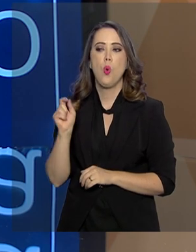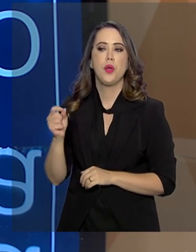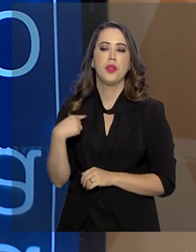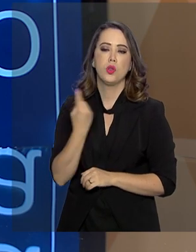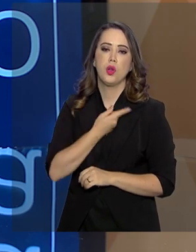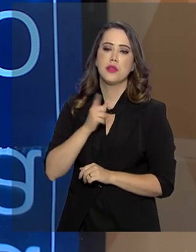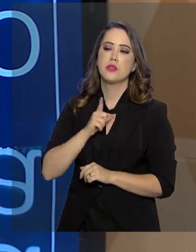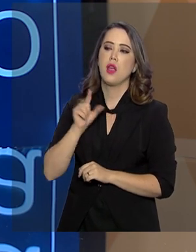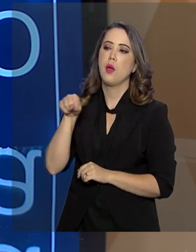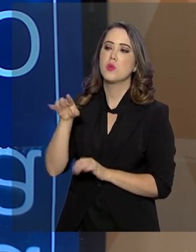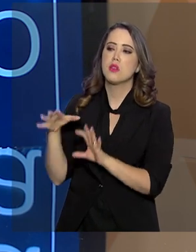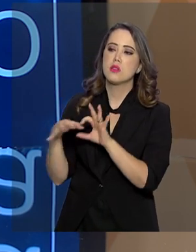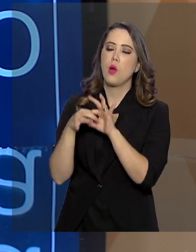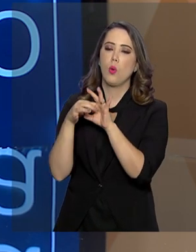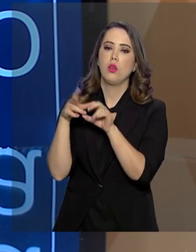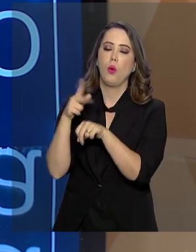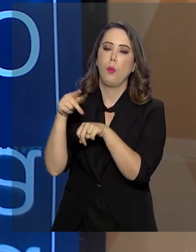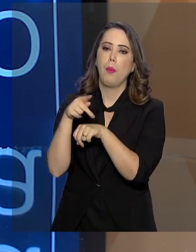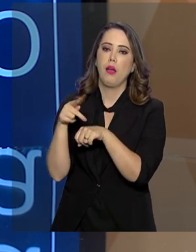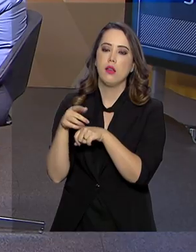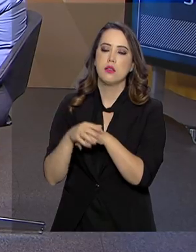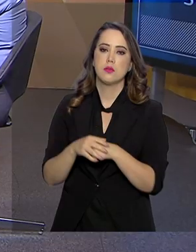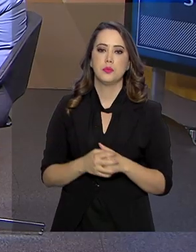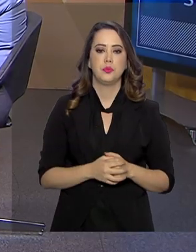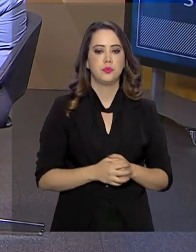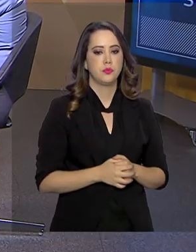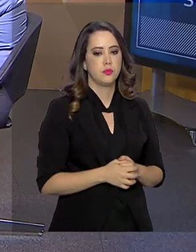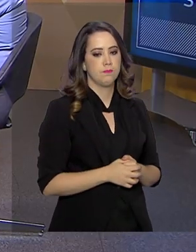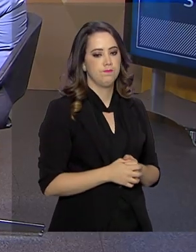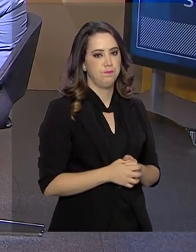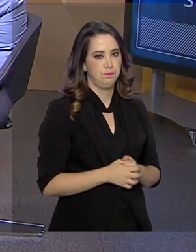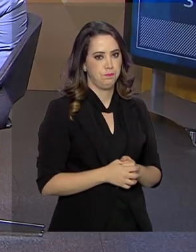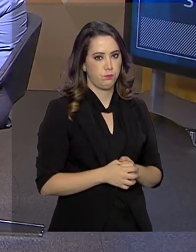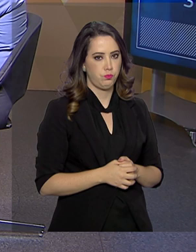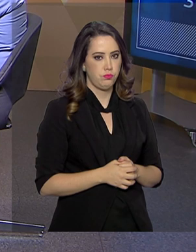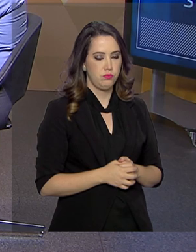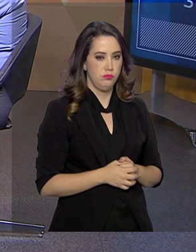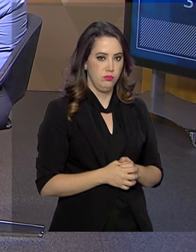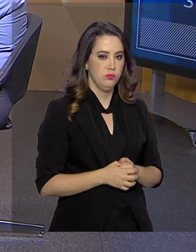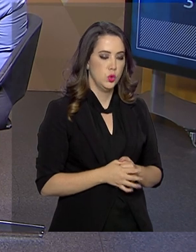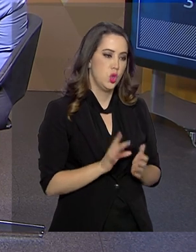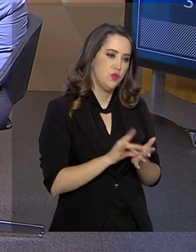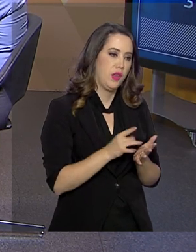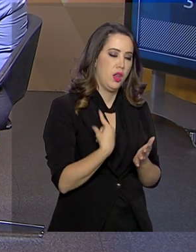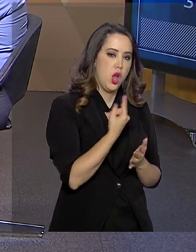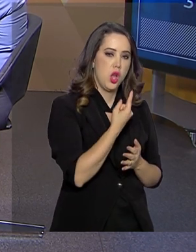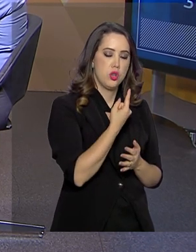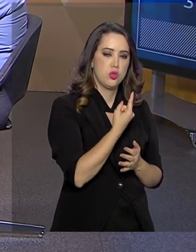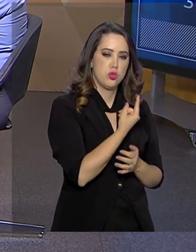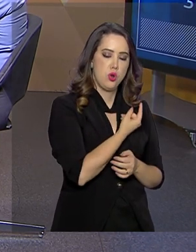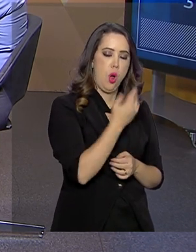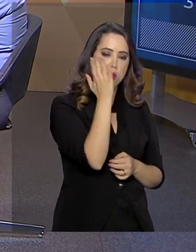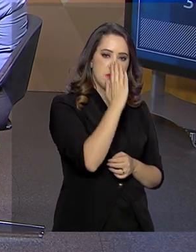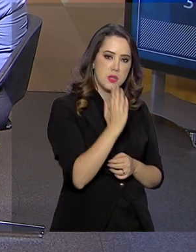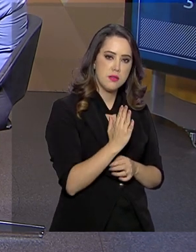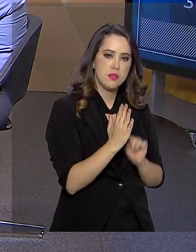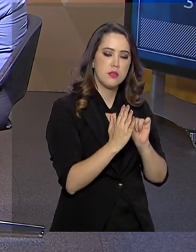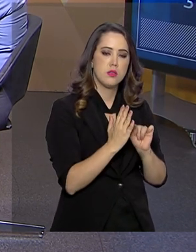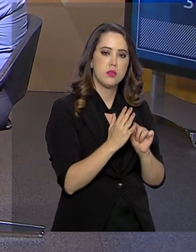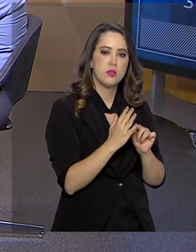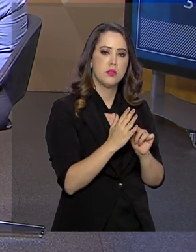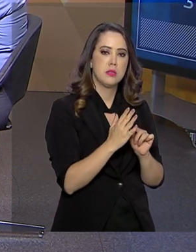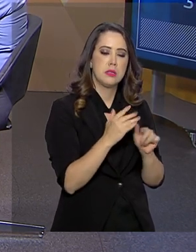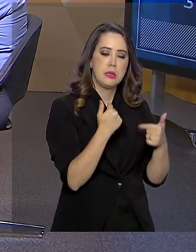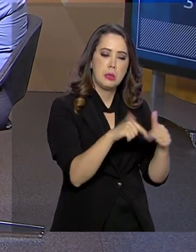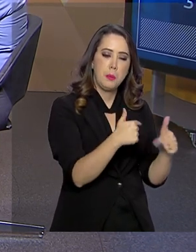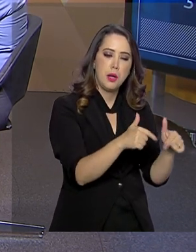aí nessa cooperação, em termos práticos? Em termos práticos, o Brasil está tentando, está trabalhando na